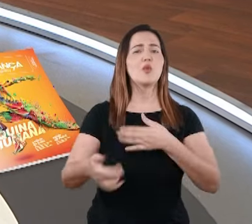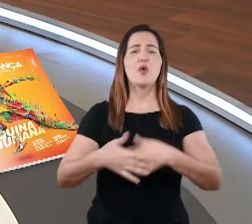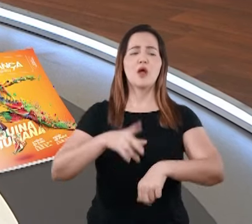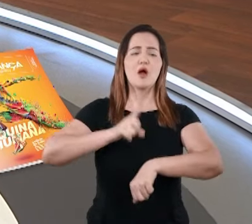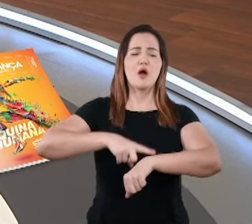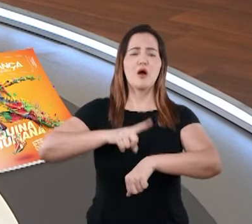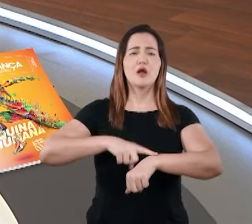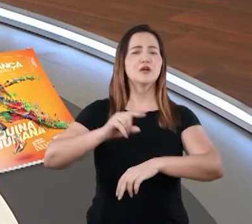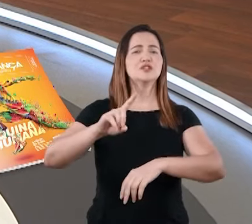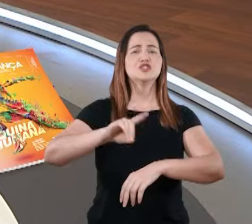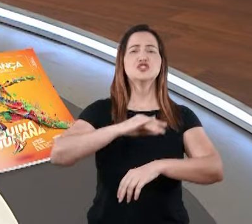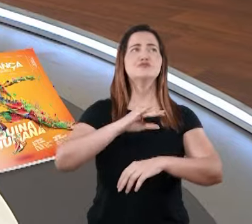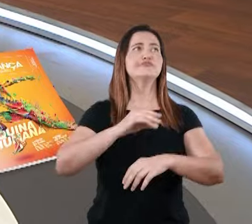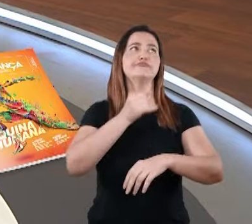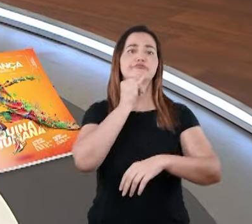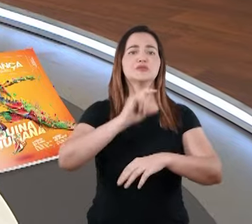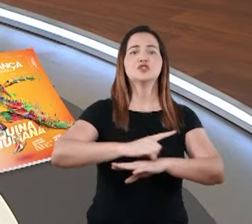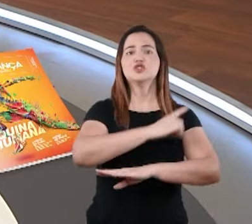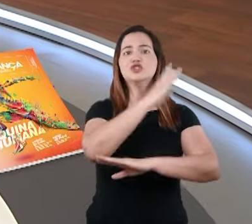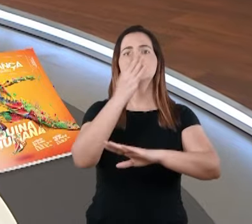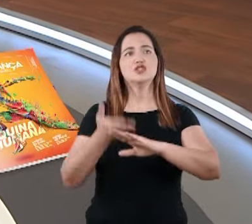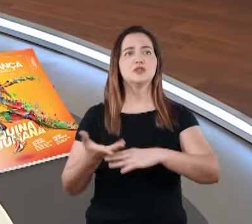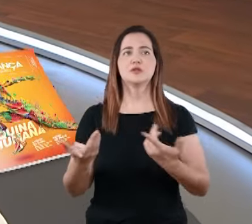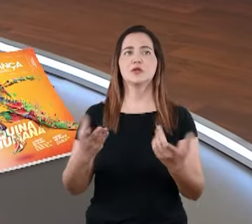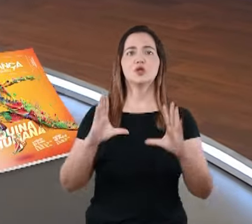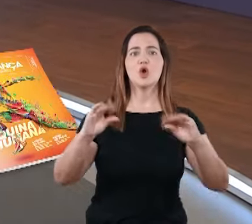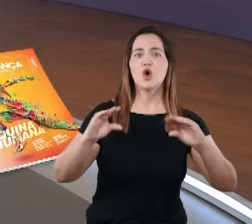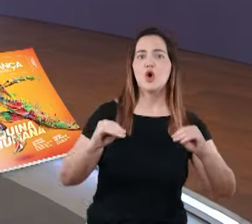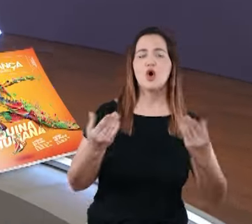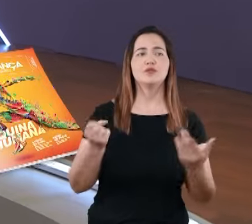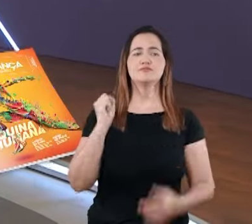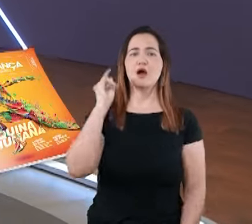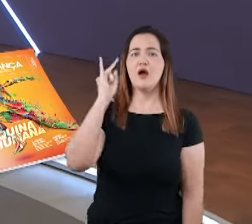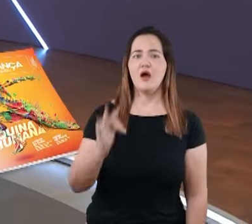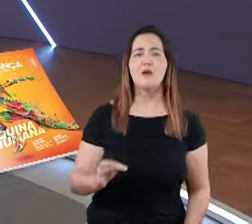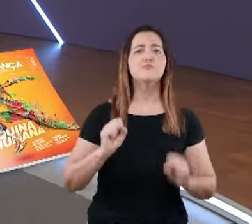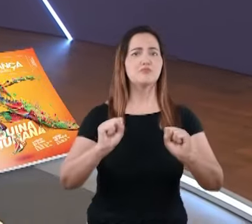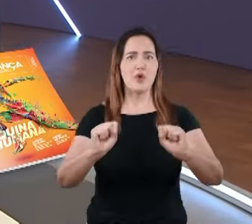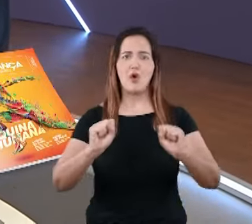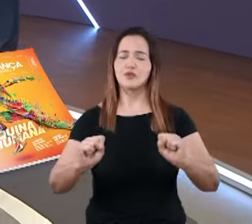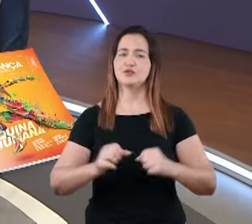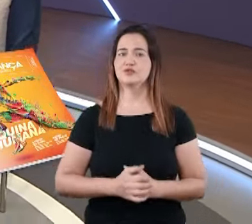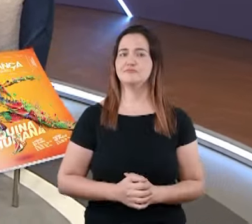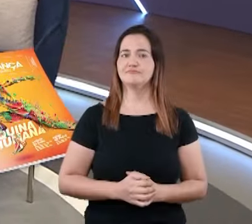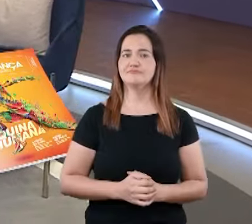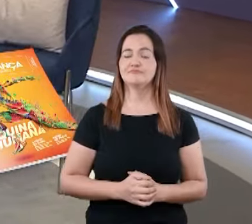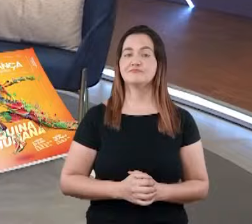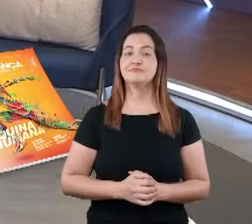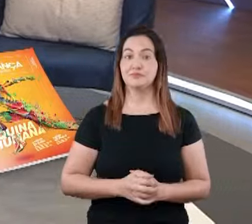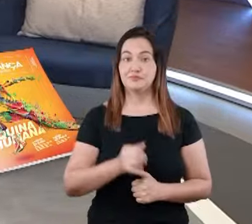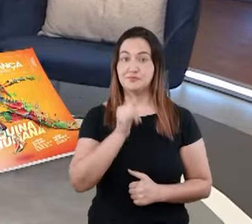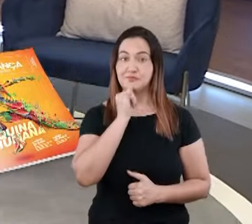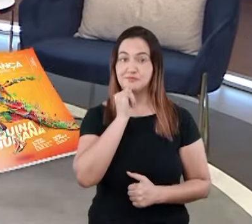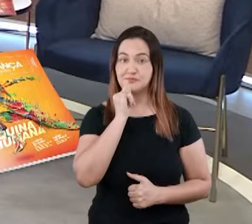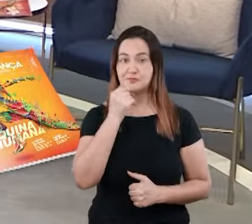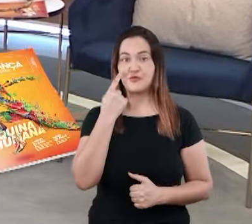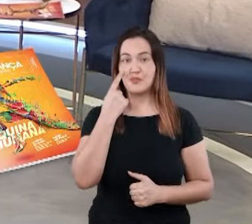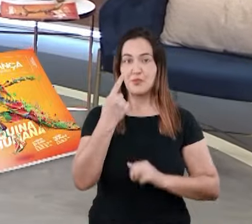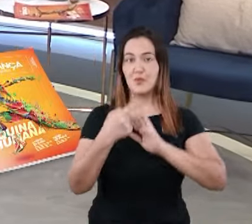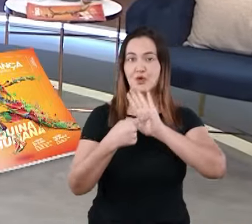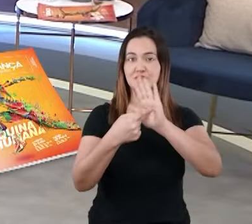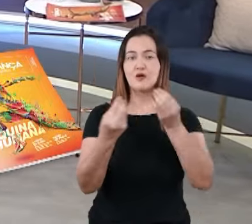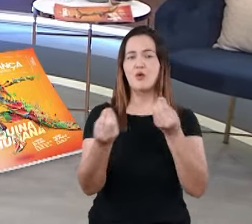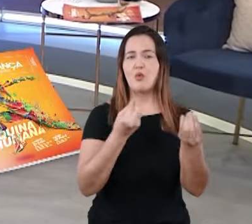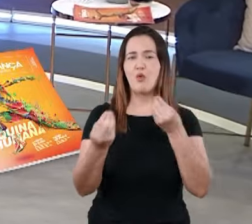estão sempre abertas. Para saber como entrar na nossa escola bíblica, vem comigo aqui até a nossa tela digital e eu vou